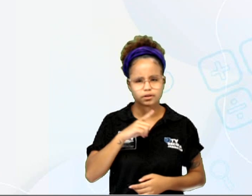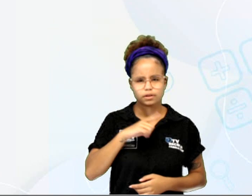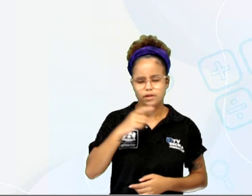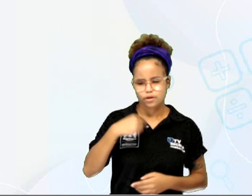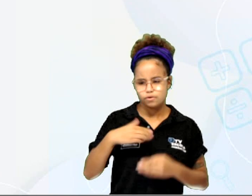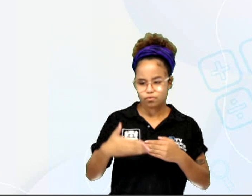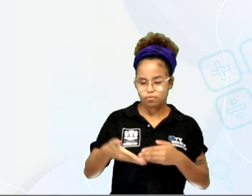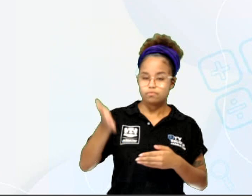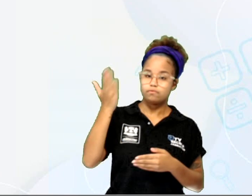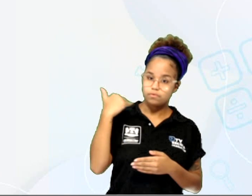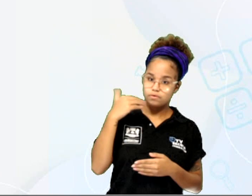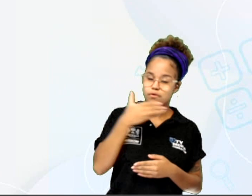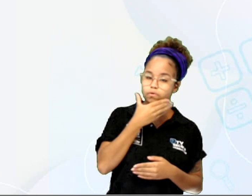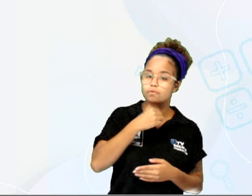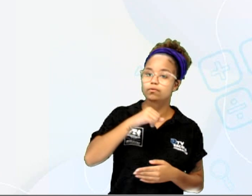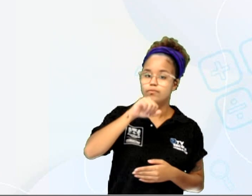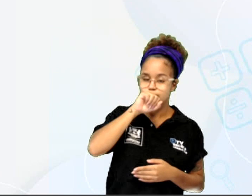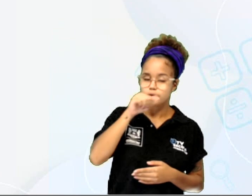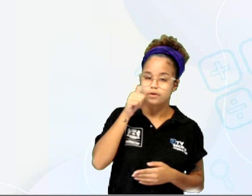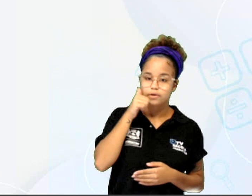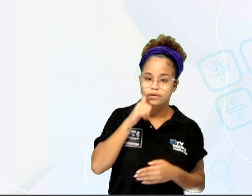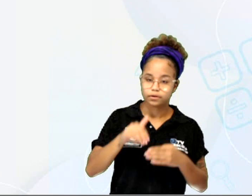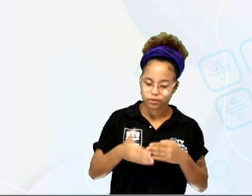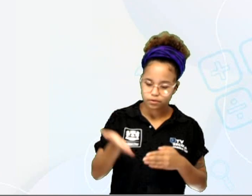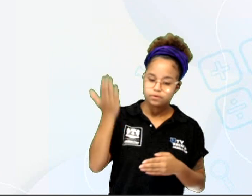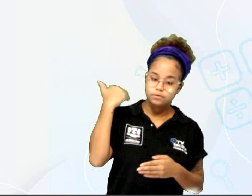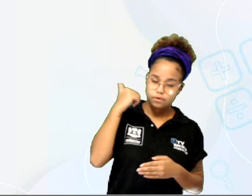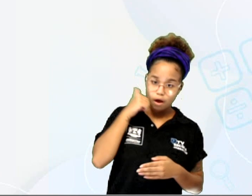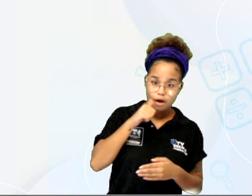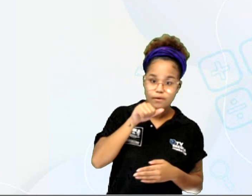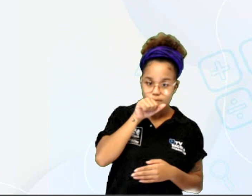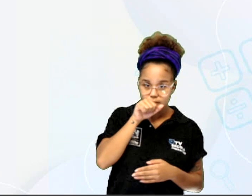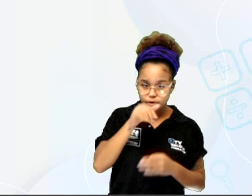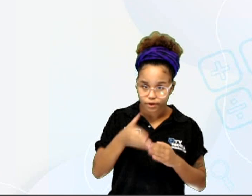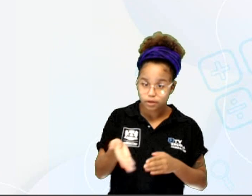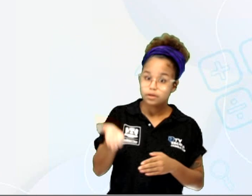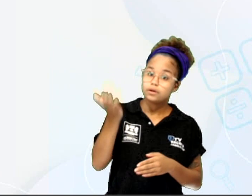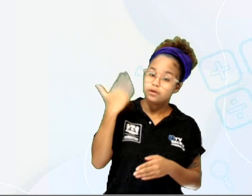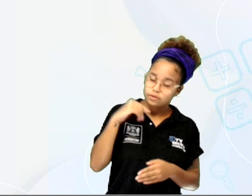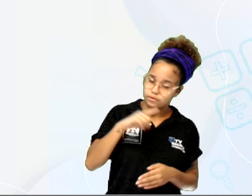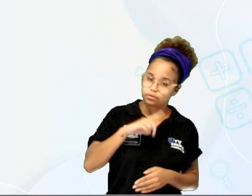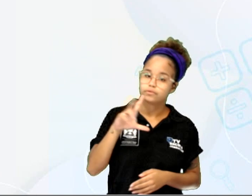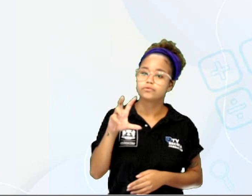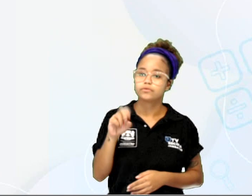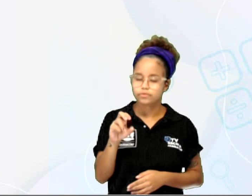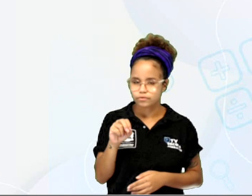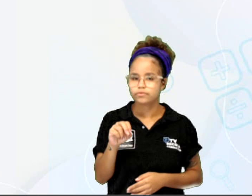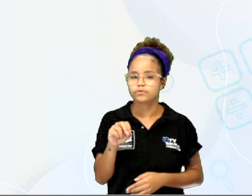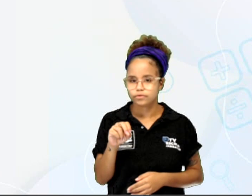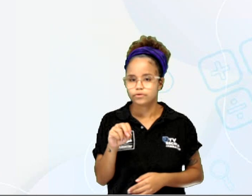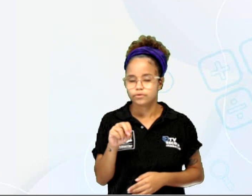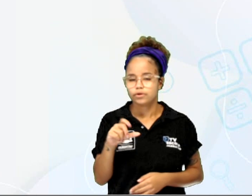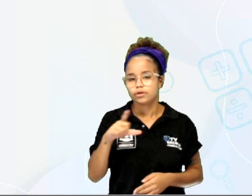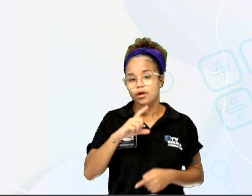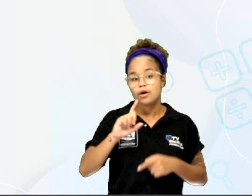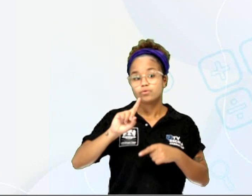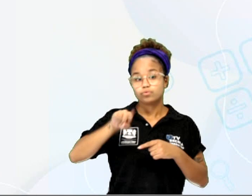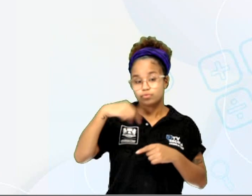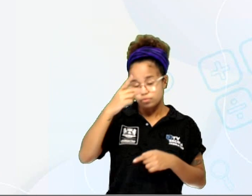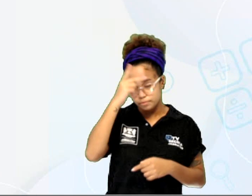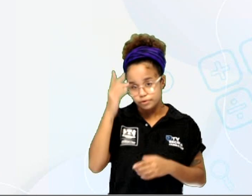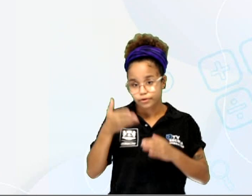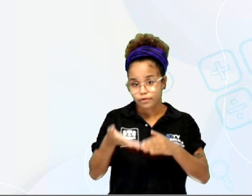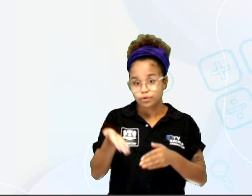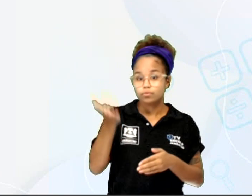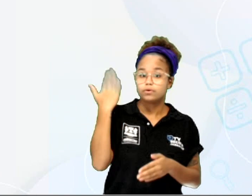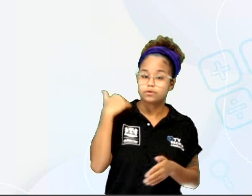antes de mim eu tenho o pai, a mãe, antes deles eu tenho os avós e aqueles que os precederam. Essa ideia